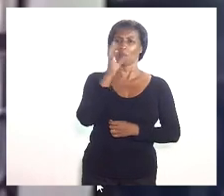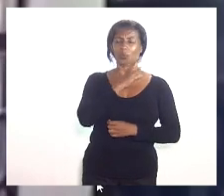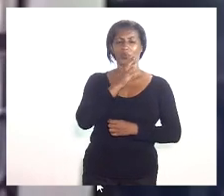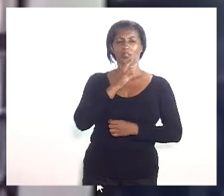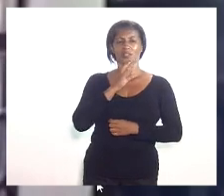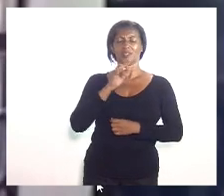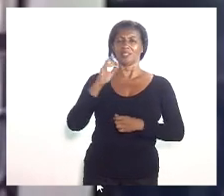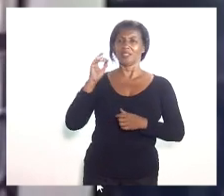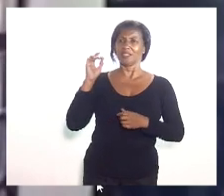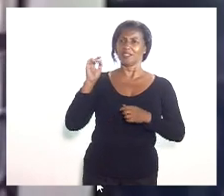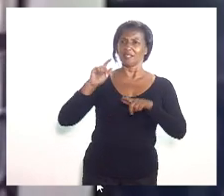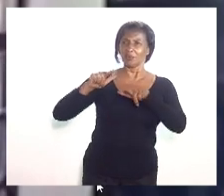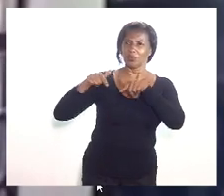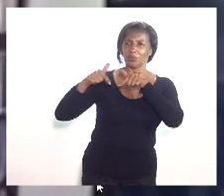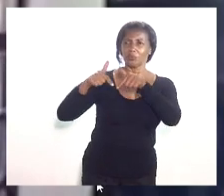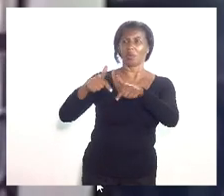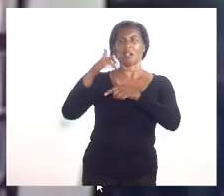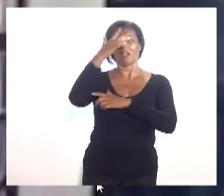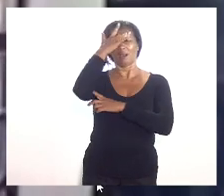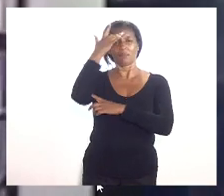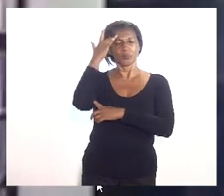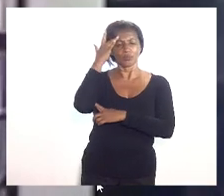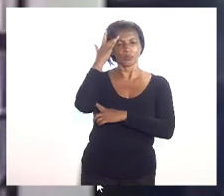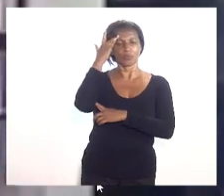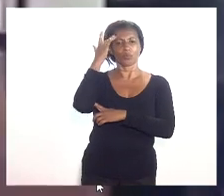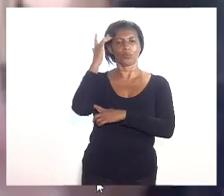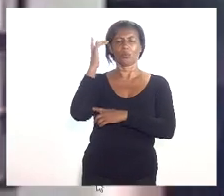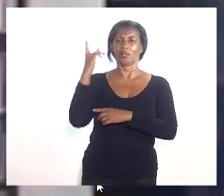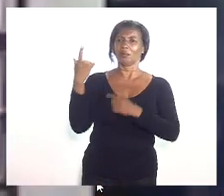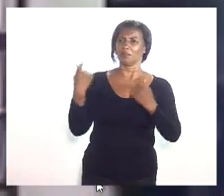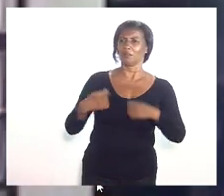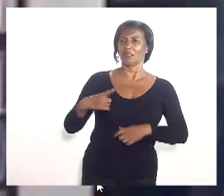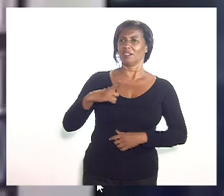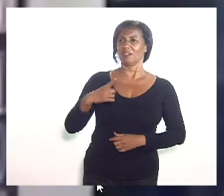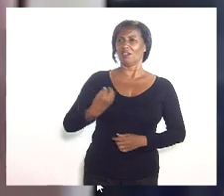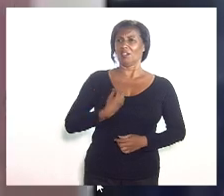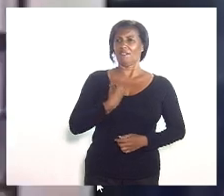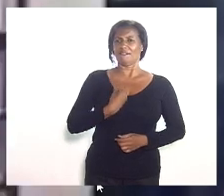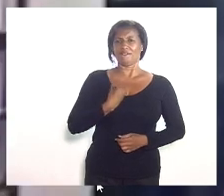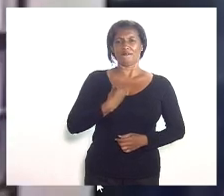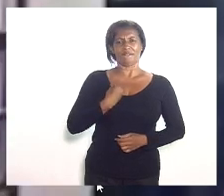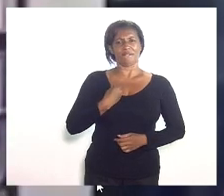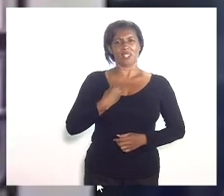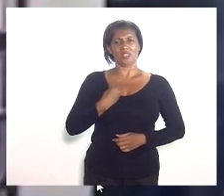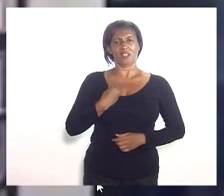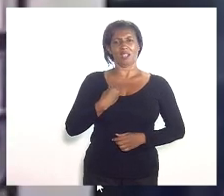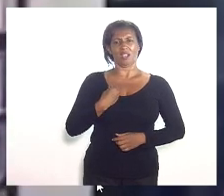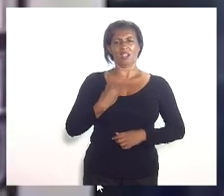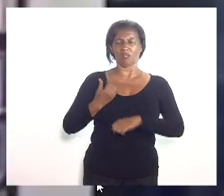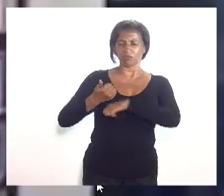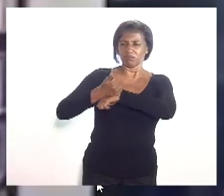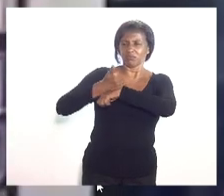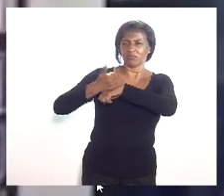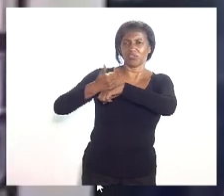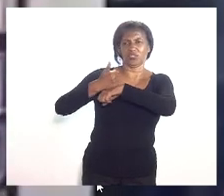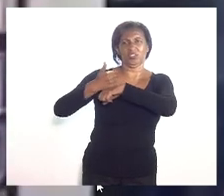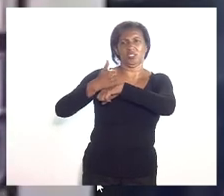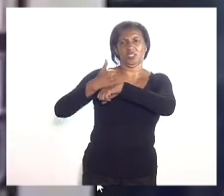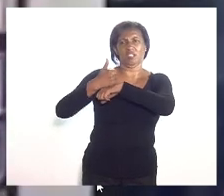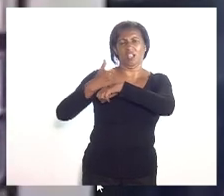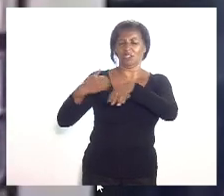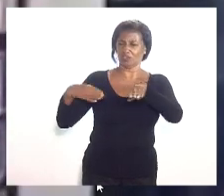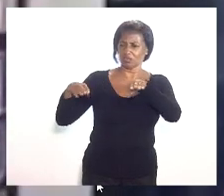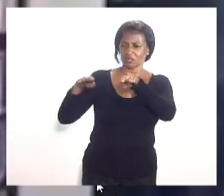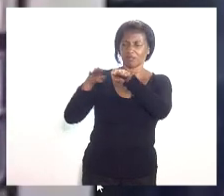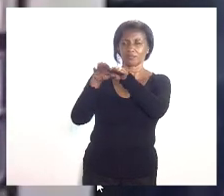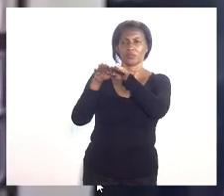faça realmente as pessoas terem uma vida com o mínimo de dignidade e hoje atualmente que